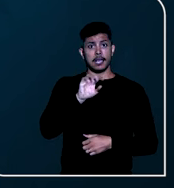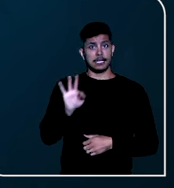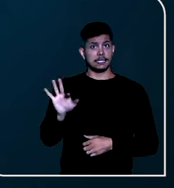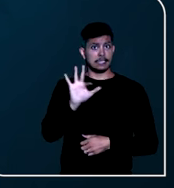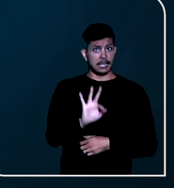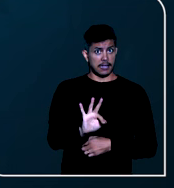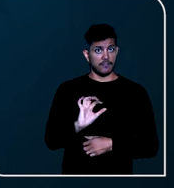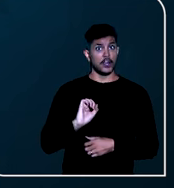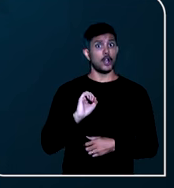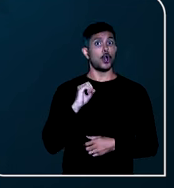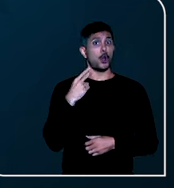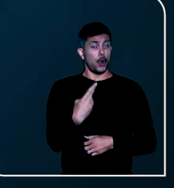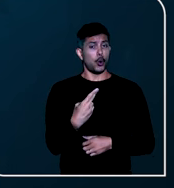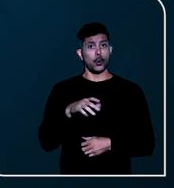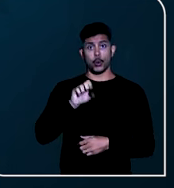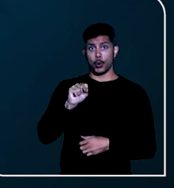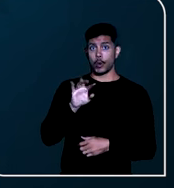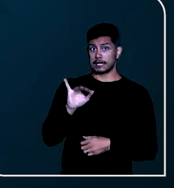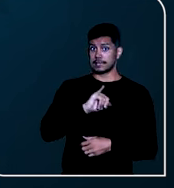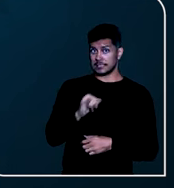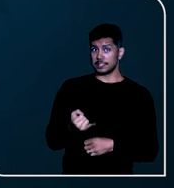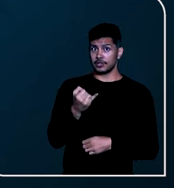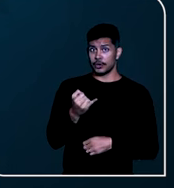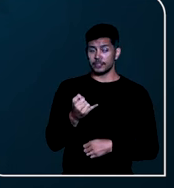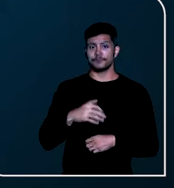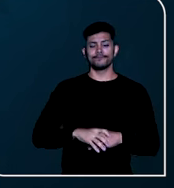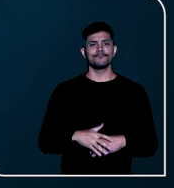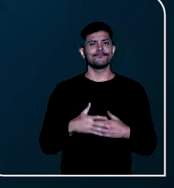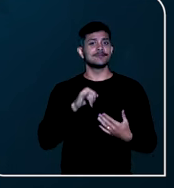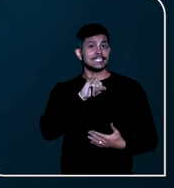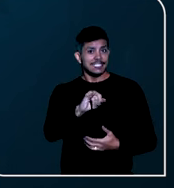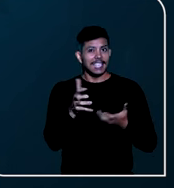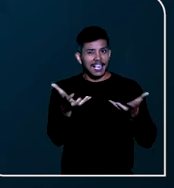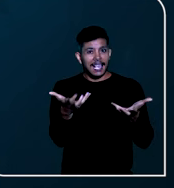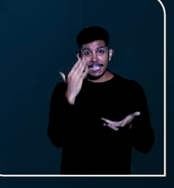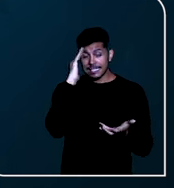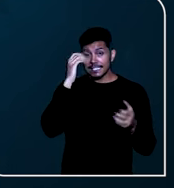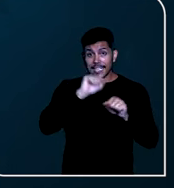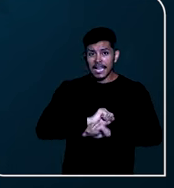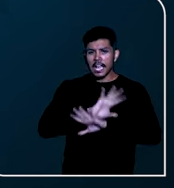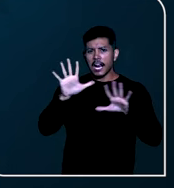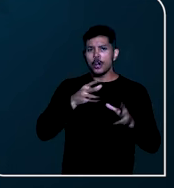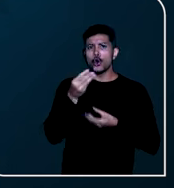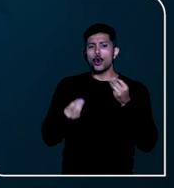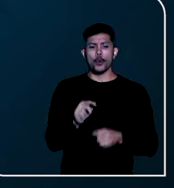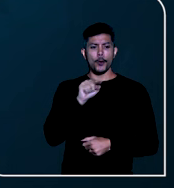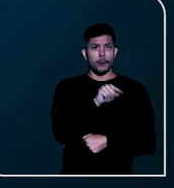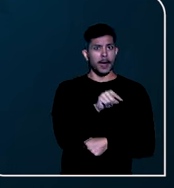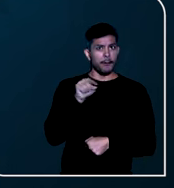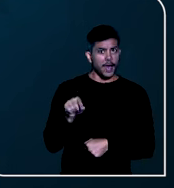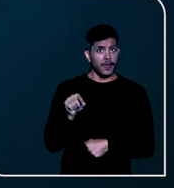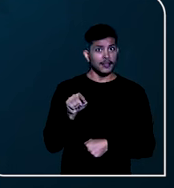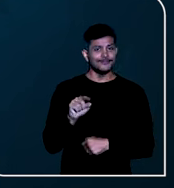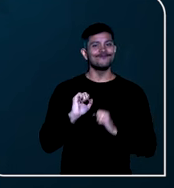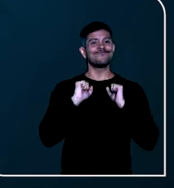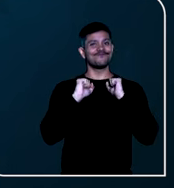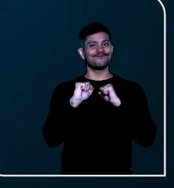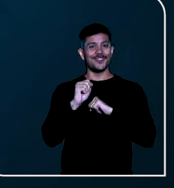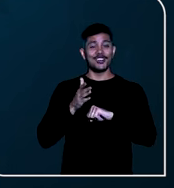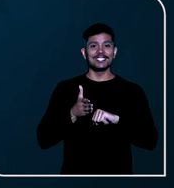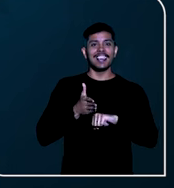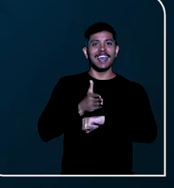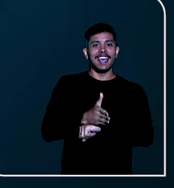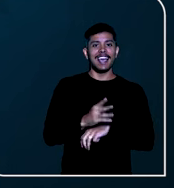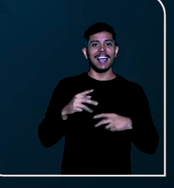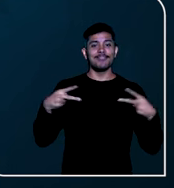Federal ou daqui do Superior Tribunal de Justiça. Para entender direitinho sobre cada um desses instrumentos, é